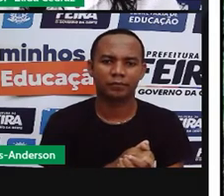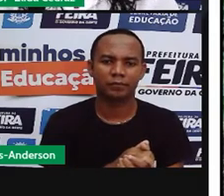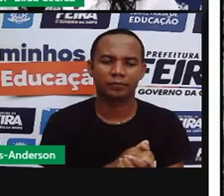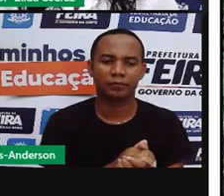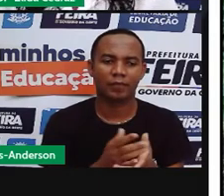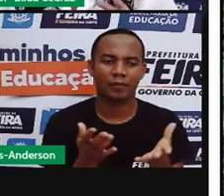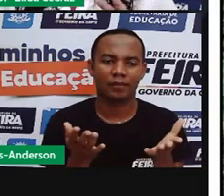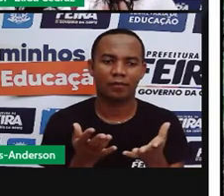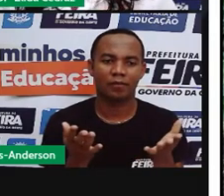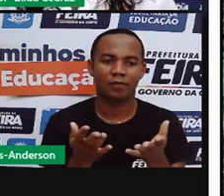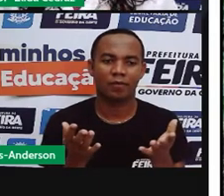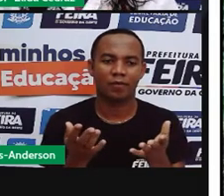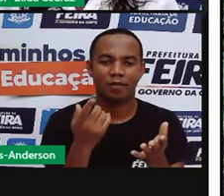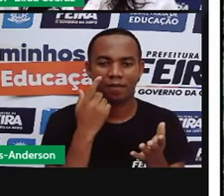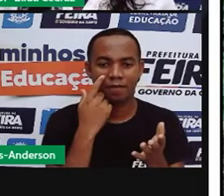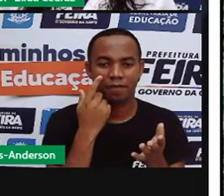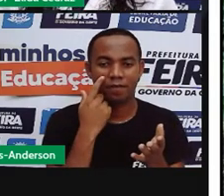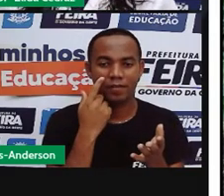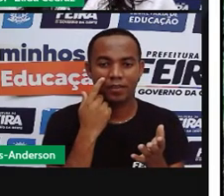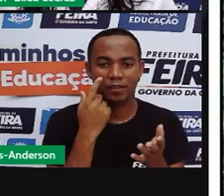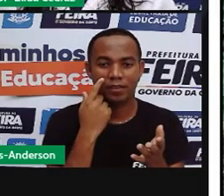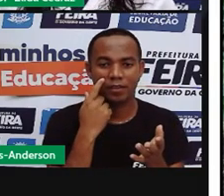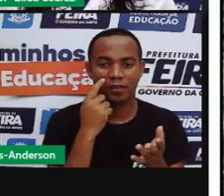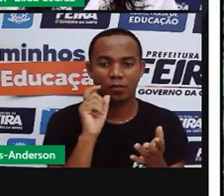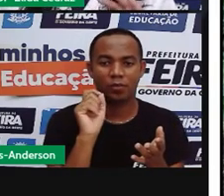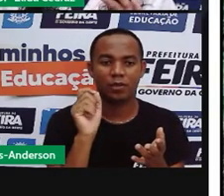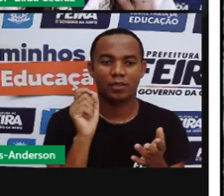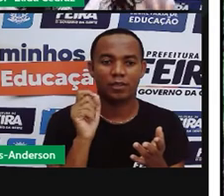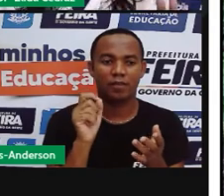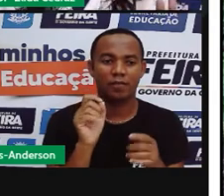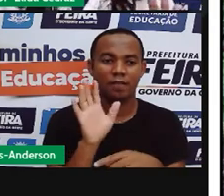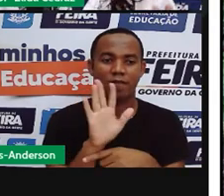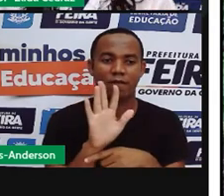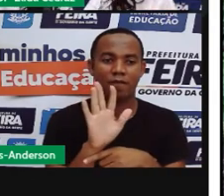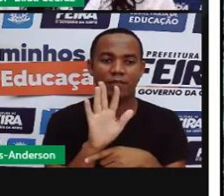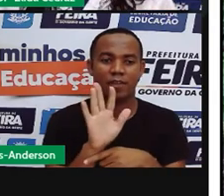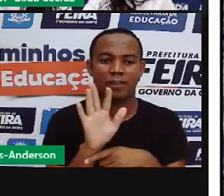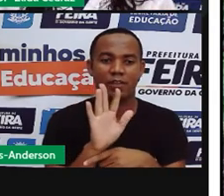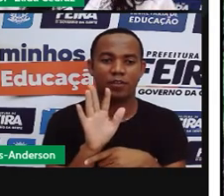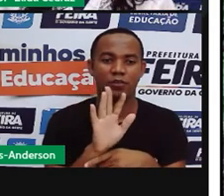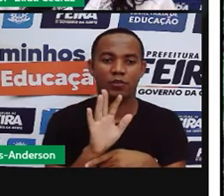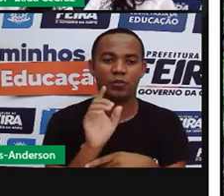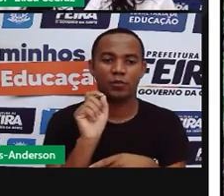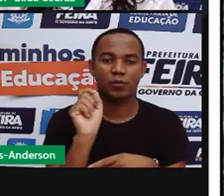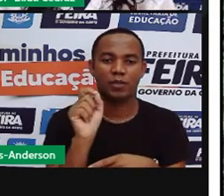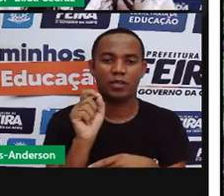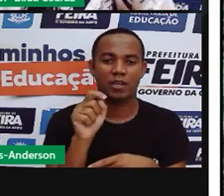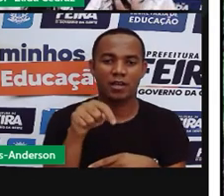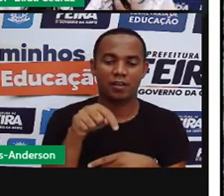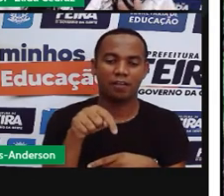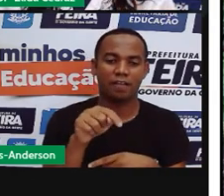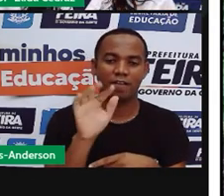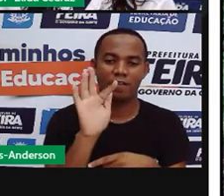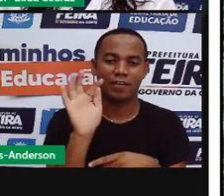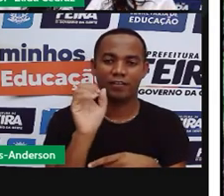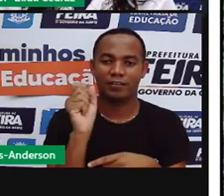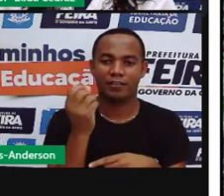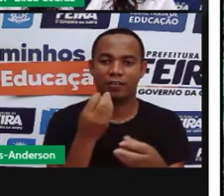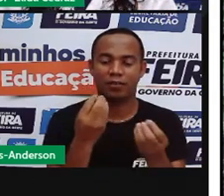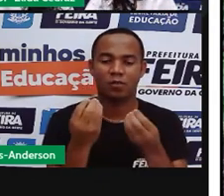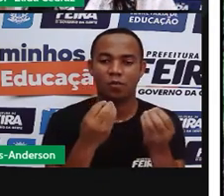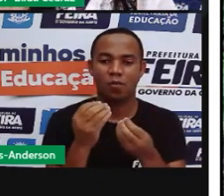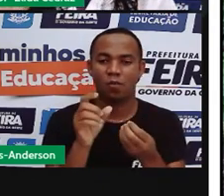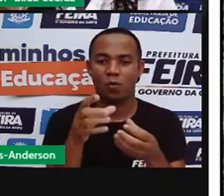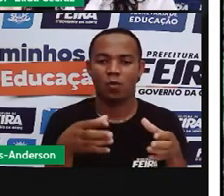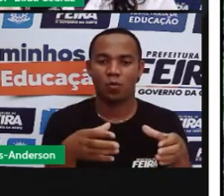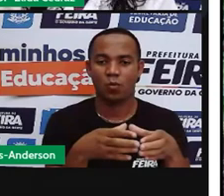Agora nós vamos ver o vídeo que eu amo. Vocês sabem que eu amo nossa cidade. E a Pró trouxe esse